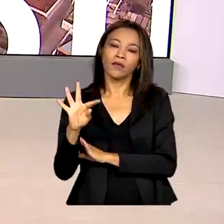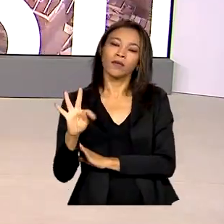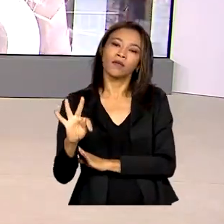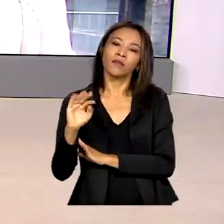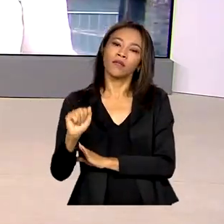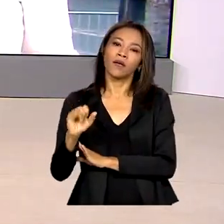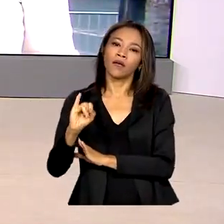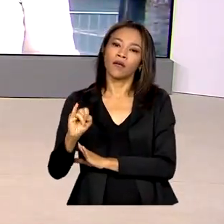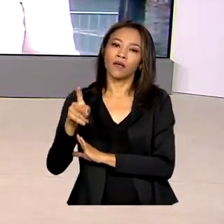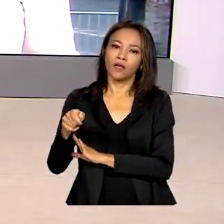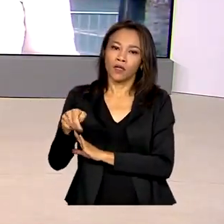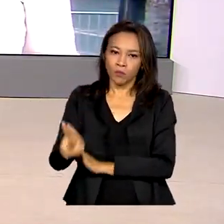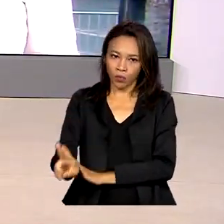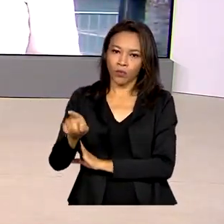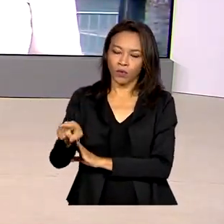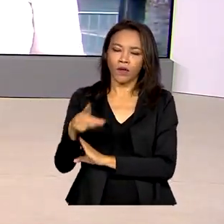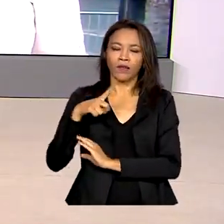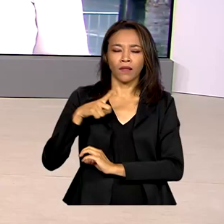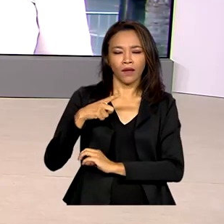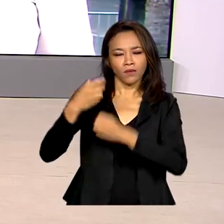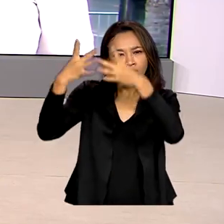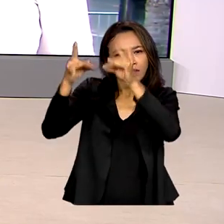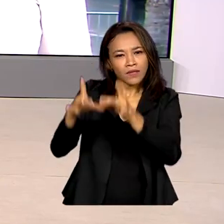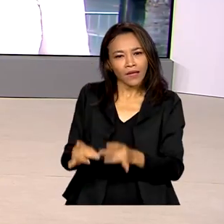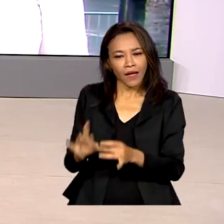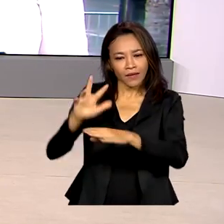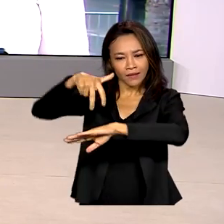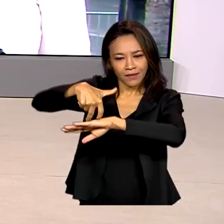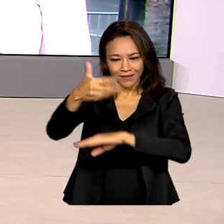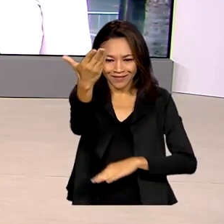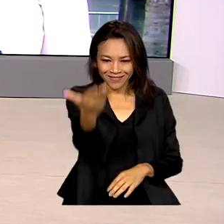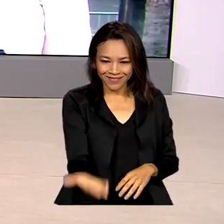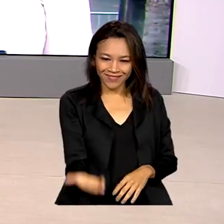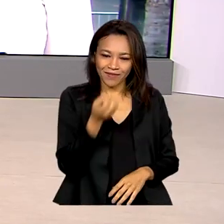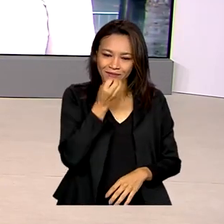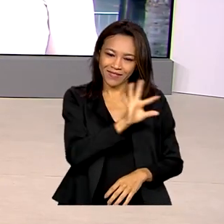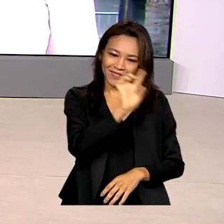repórter Luana Karen traz os detalhes para a gente. Bom dia, Luana!